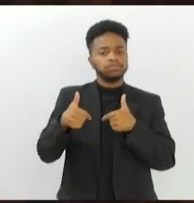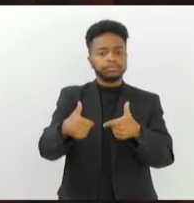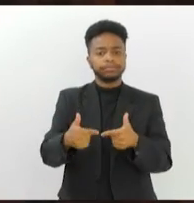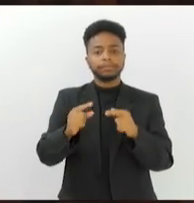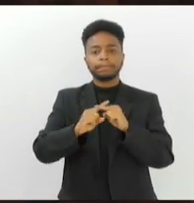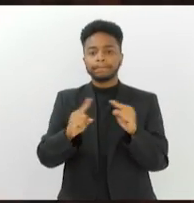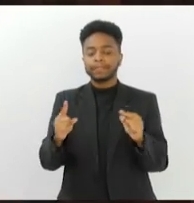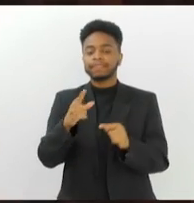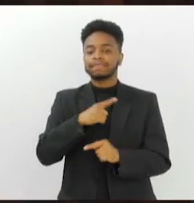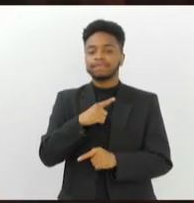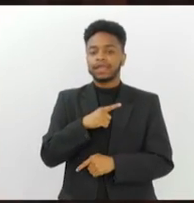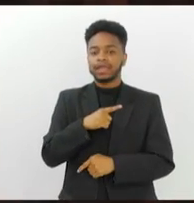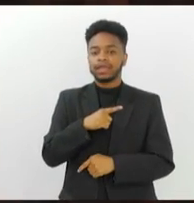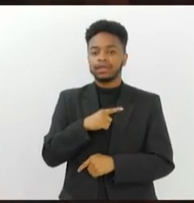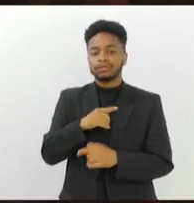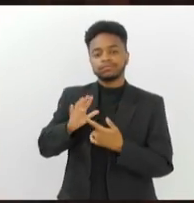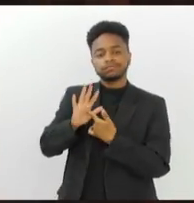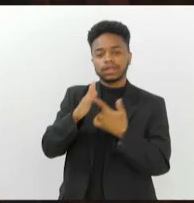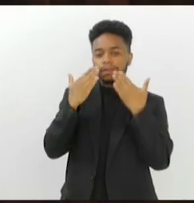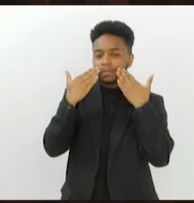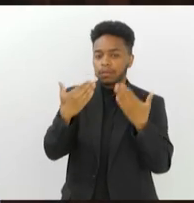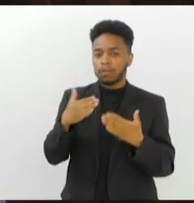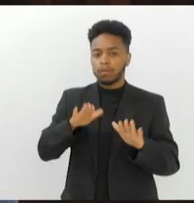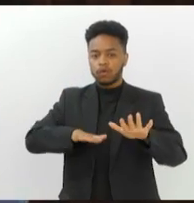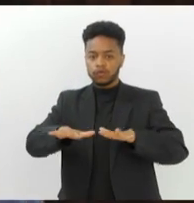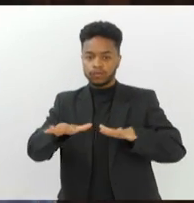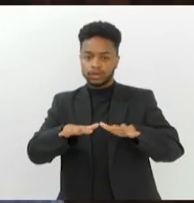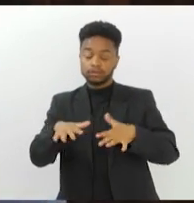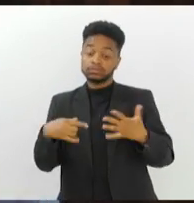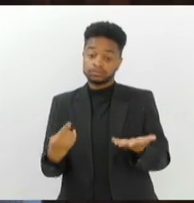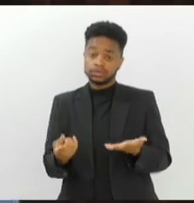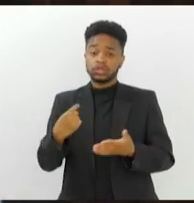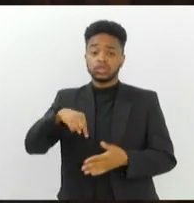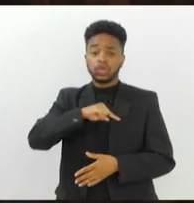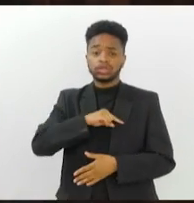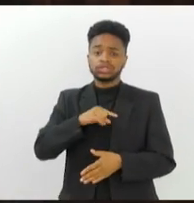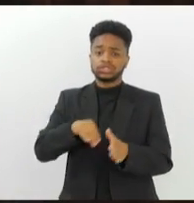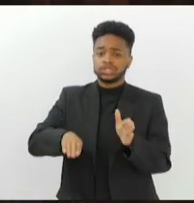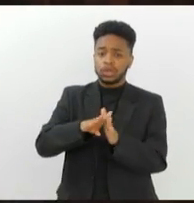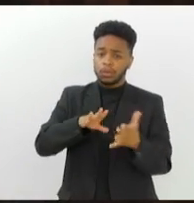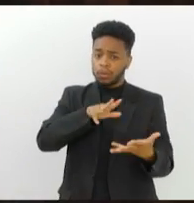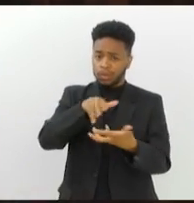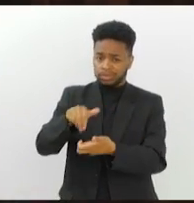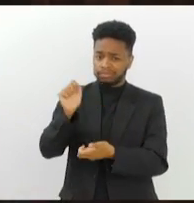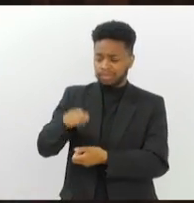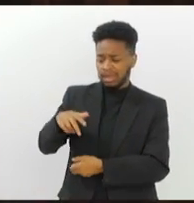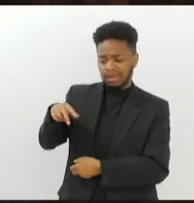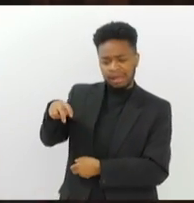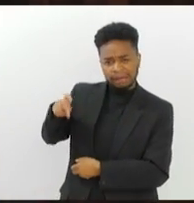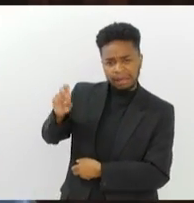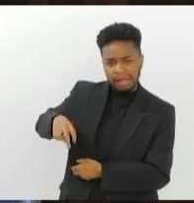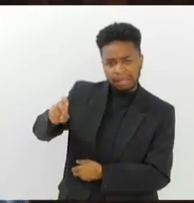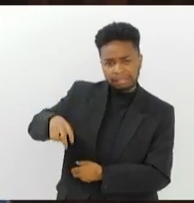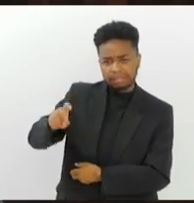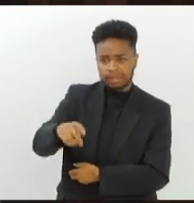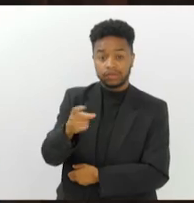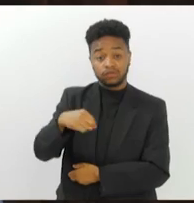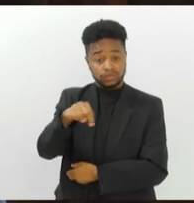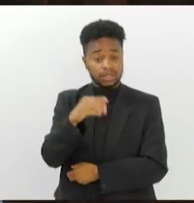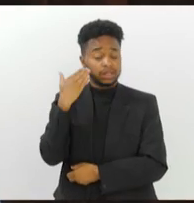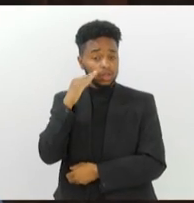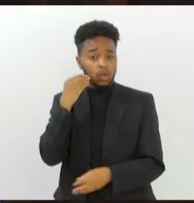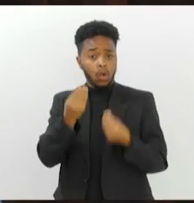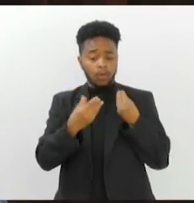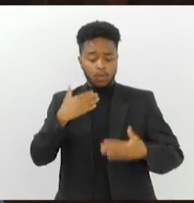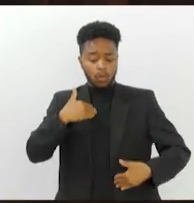a gente faz uma radicalização de movimento, né? Já não viemos ao mundo para andar em pé, né? Aqueles que vão entender a parte fisiológica.